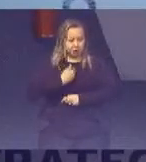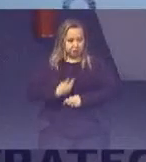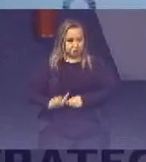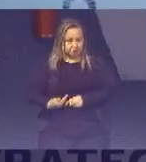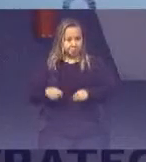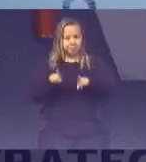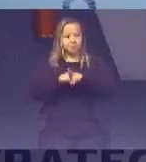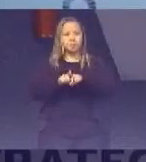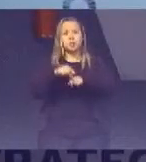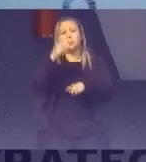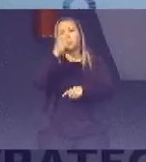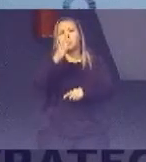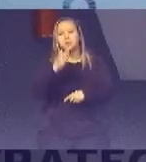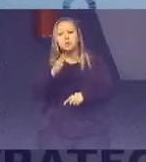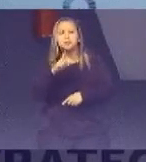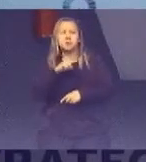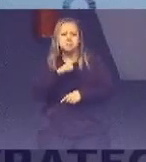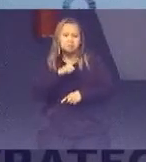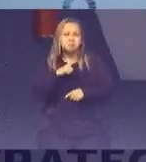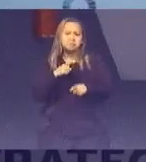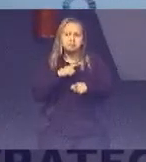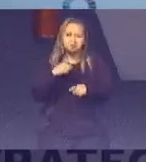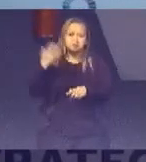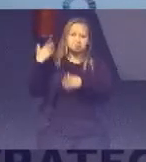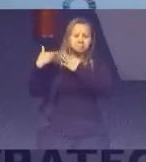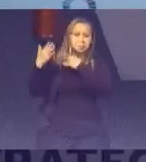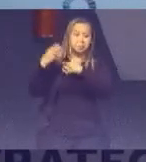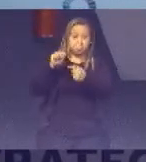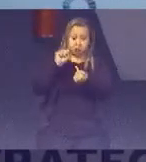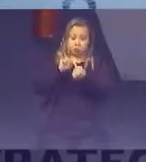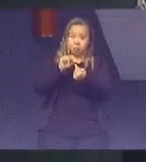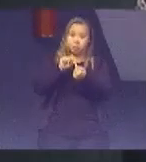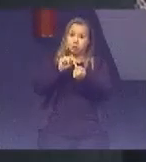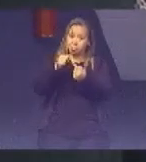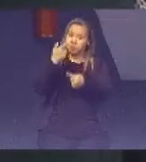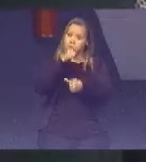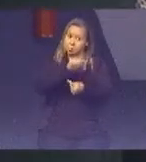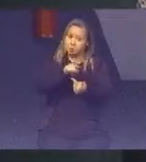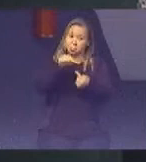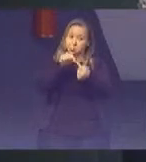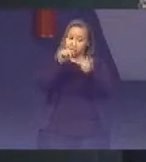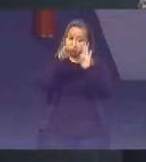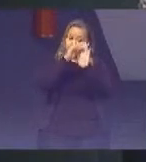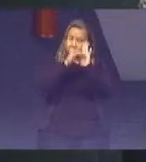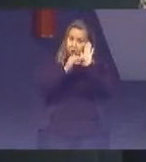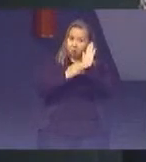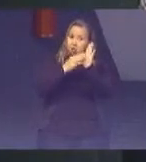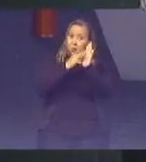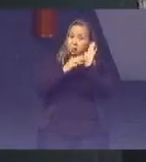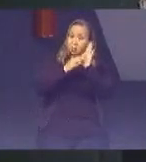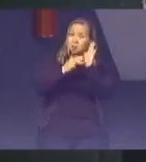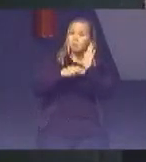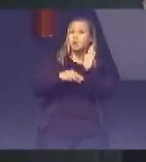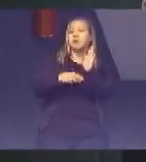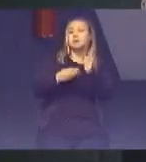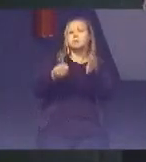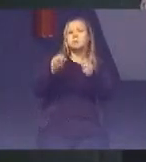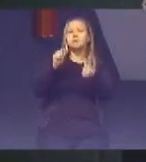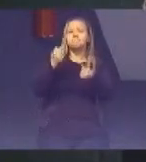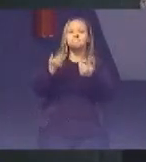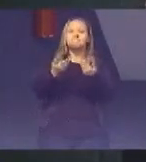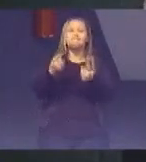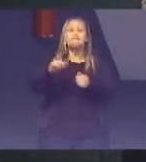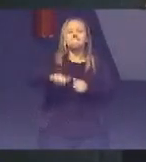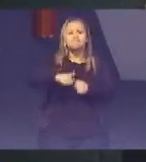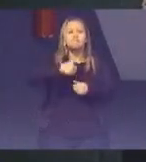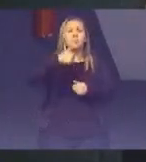atingiu muitos objetivos E muitas metas positivas em relação aos demais países Aí quem quiser